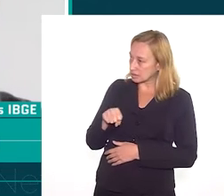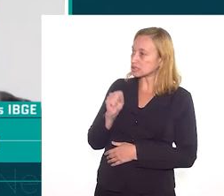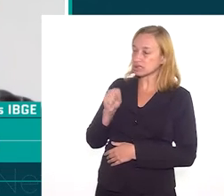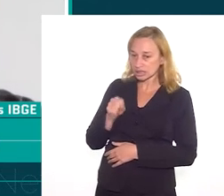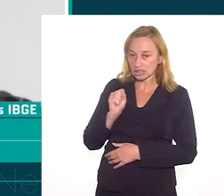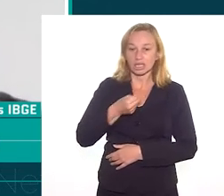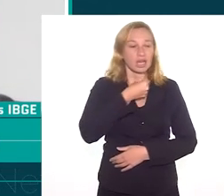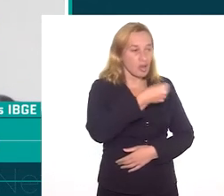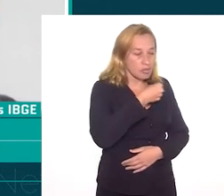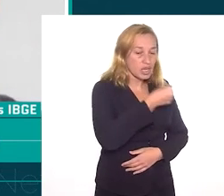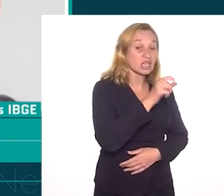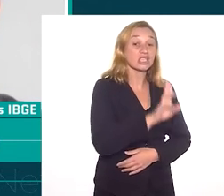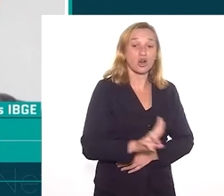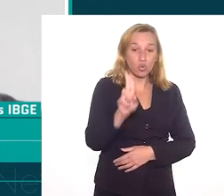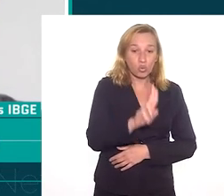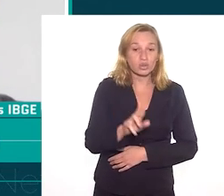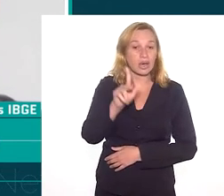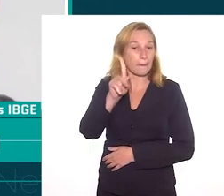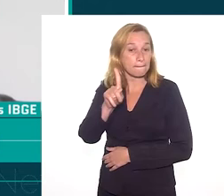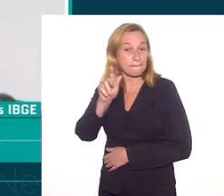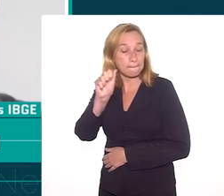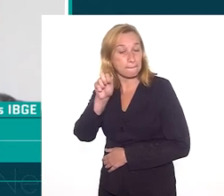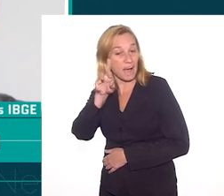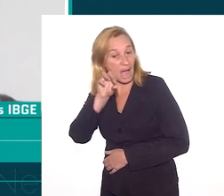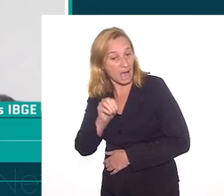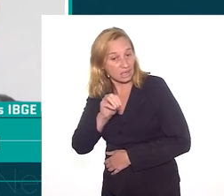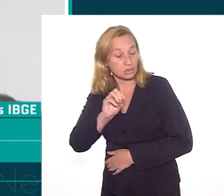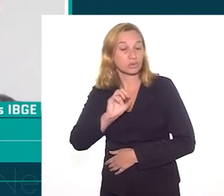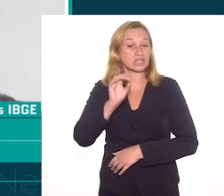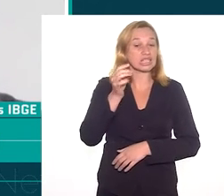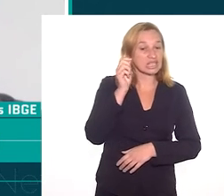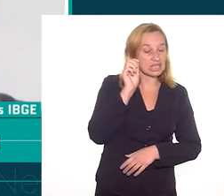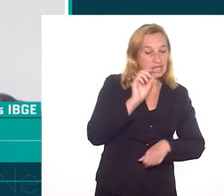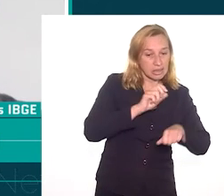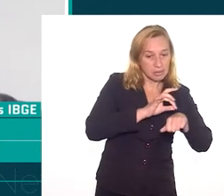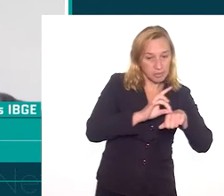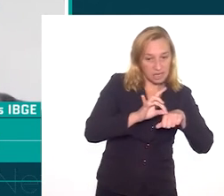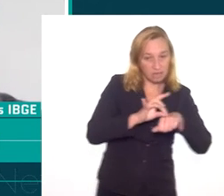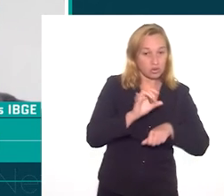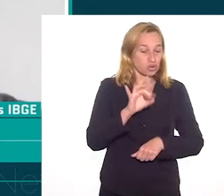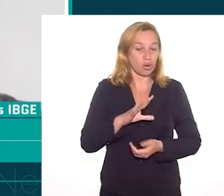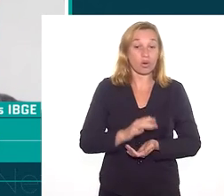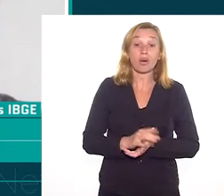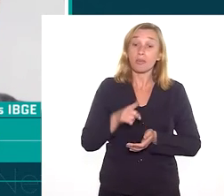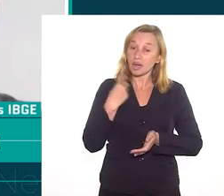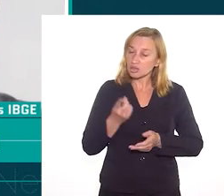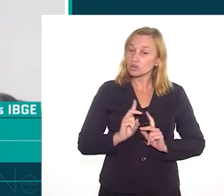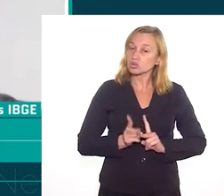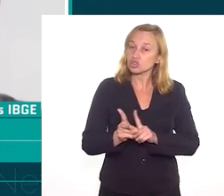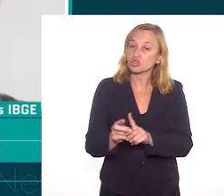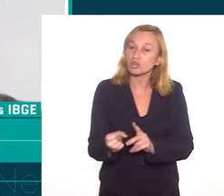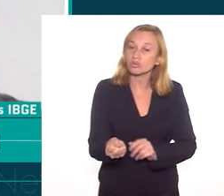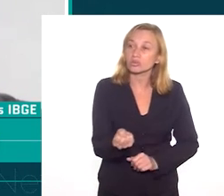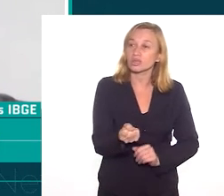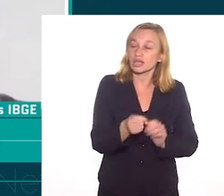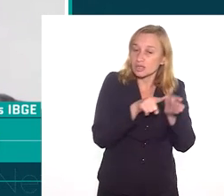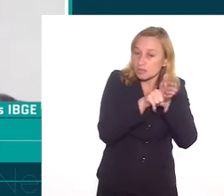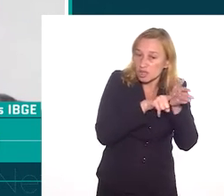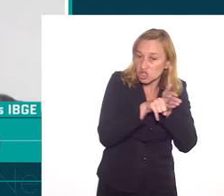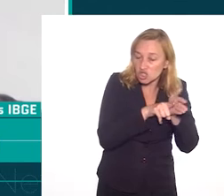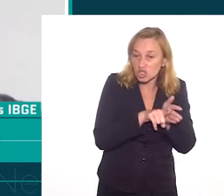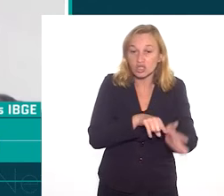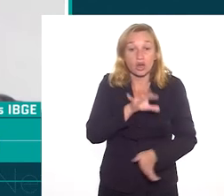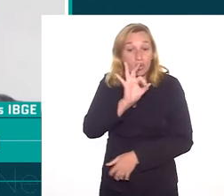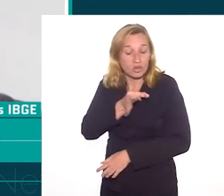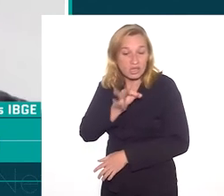Exatamente. Convencionou-se assim, a imprensa utiliza bastante esse termo, é um termo mais atualizado, mas a gente mantém